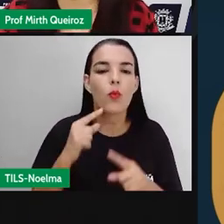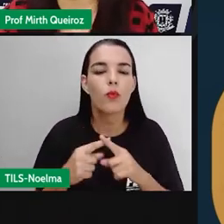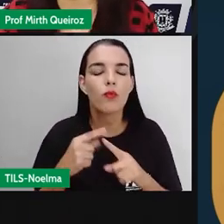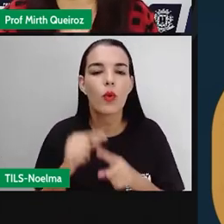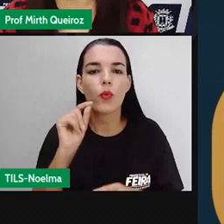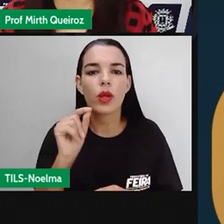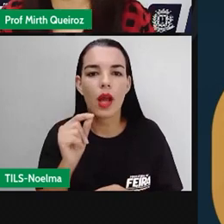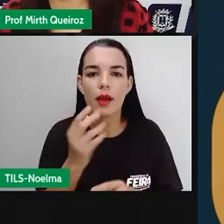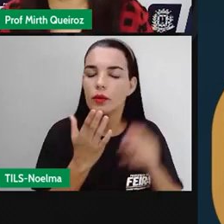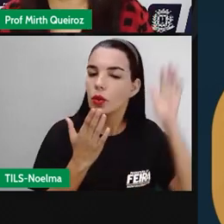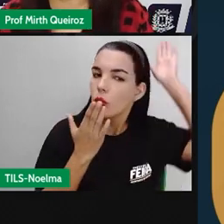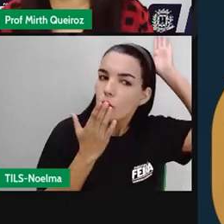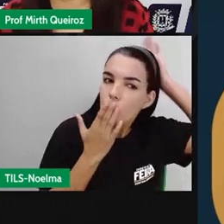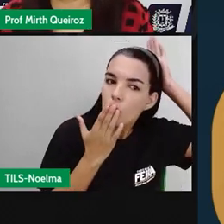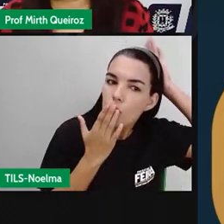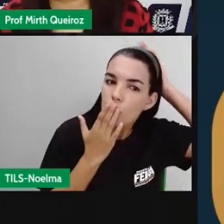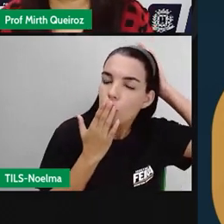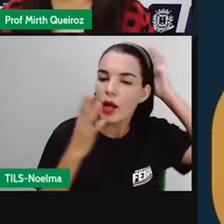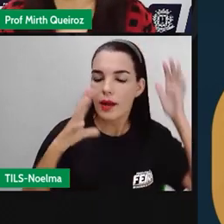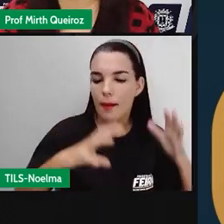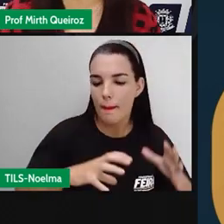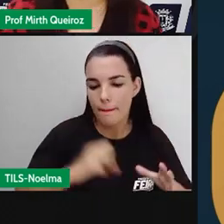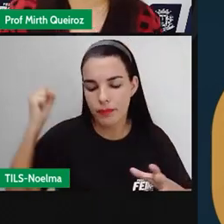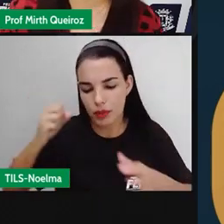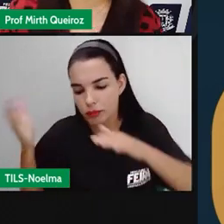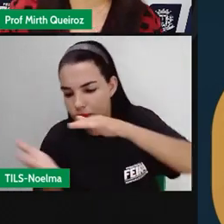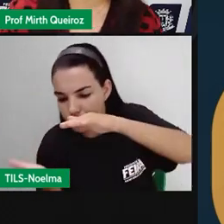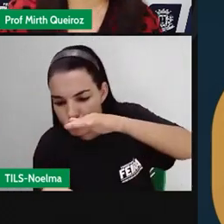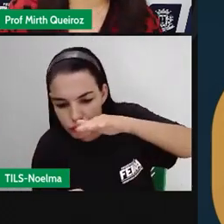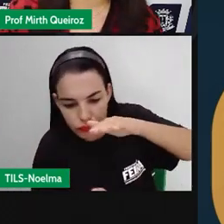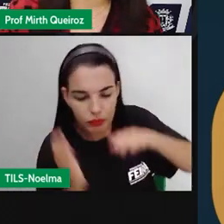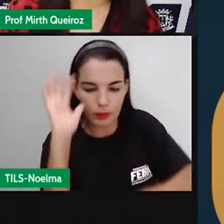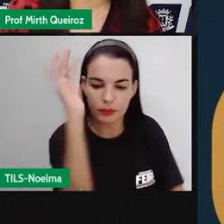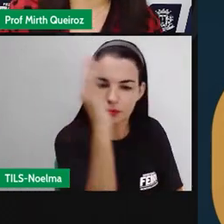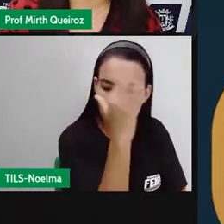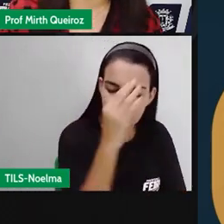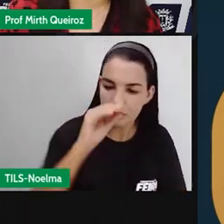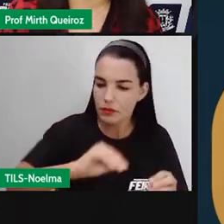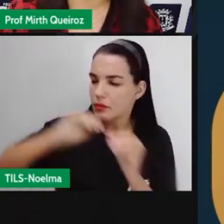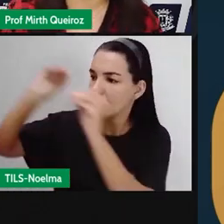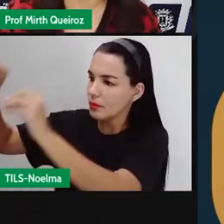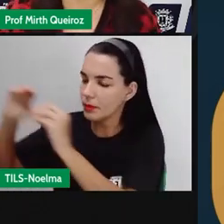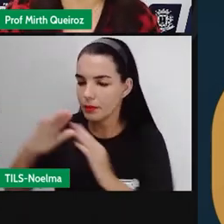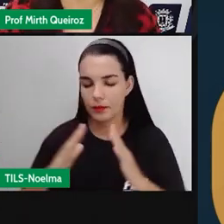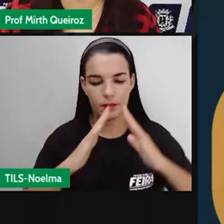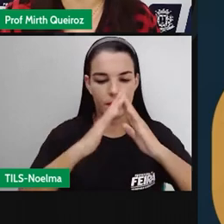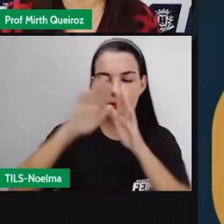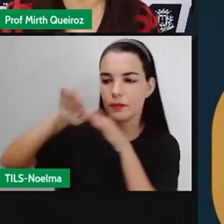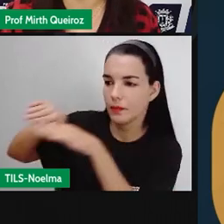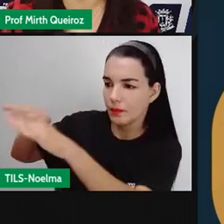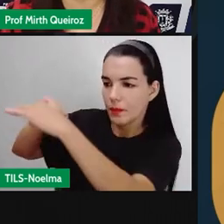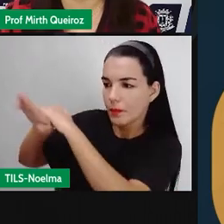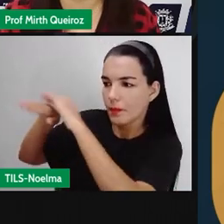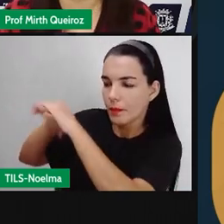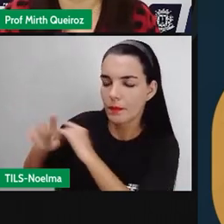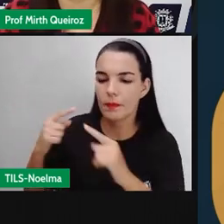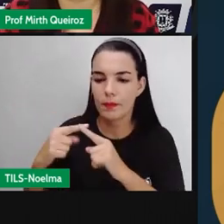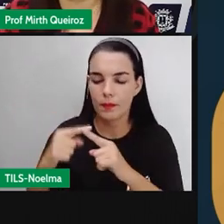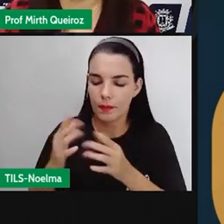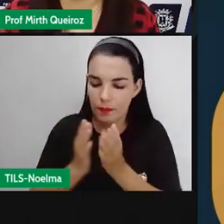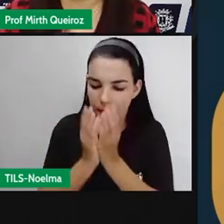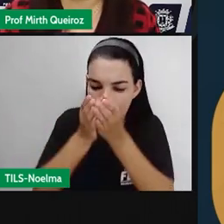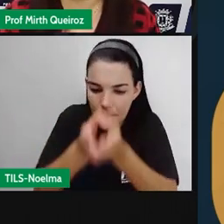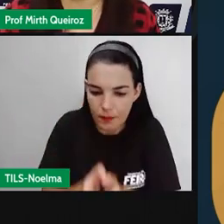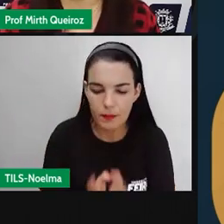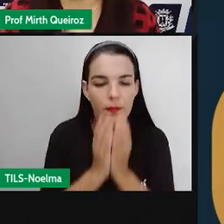deveriam retirar essas madeiras, tinham-se as feitorias, que eram os locais que colocavam essas madeiras, para que fossem transportadas aí